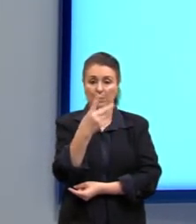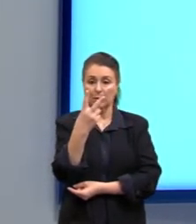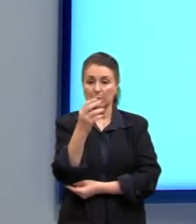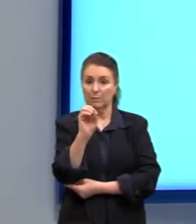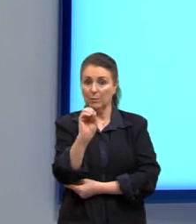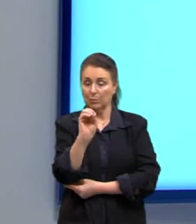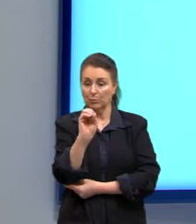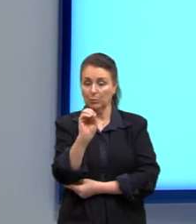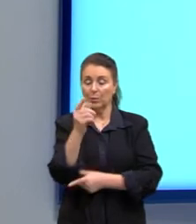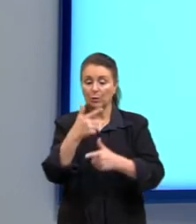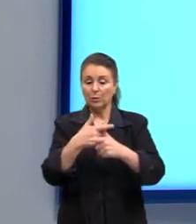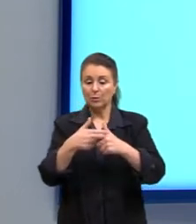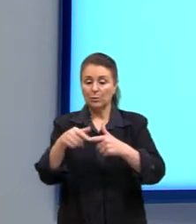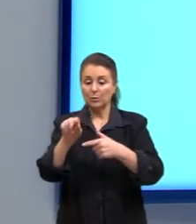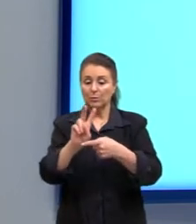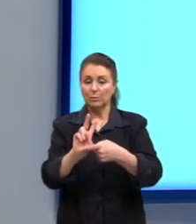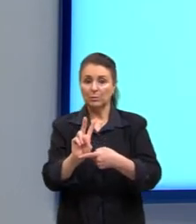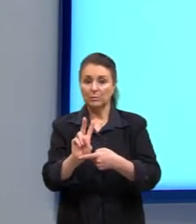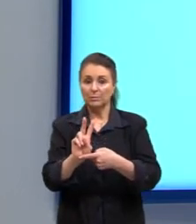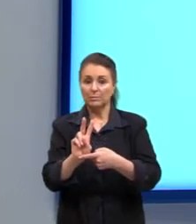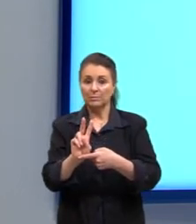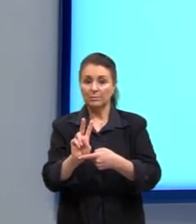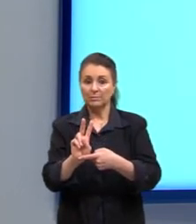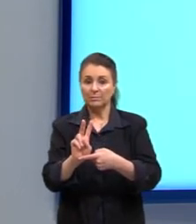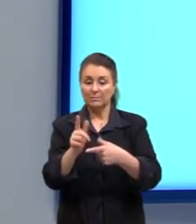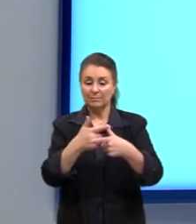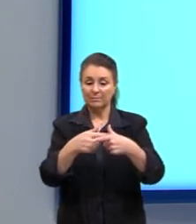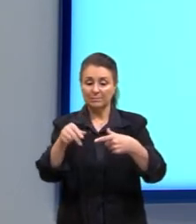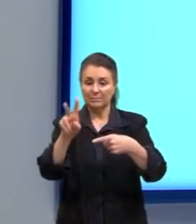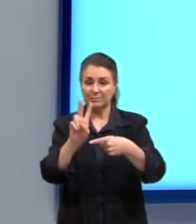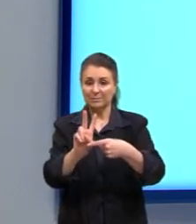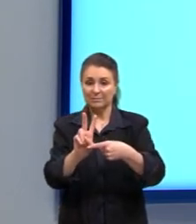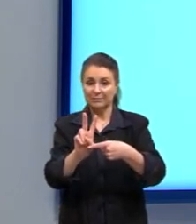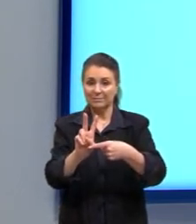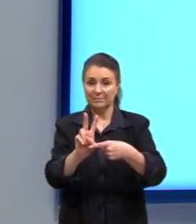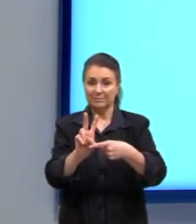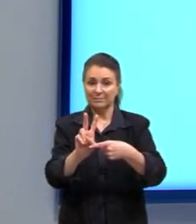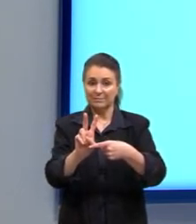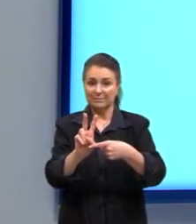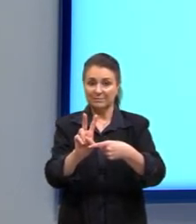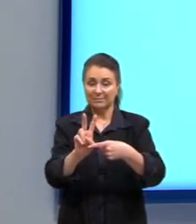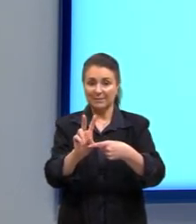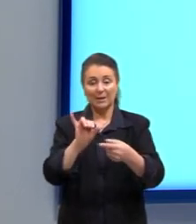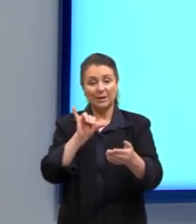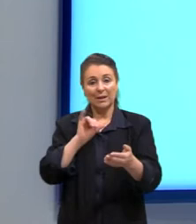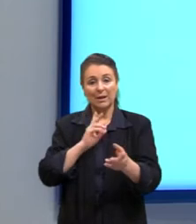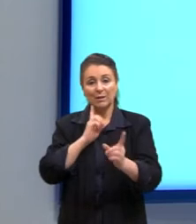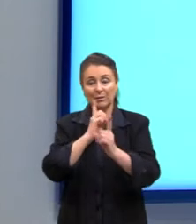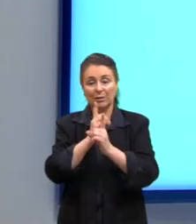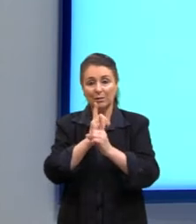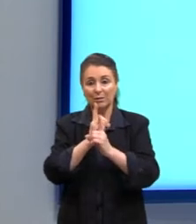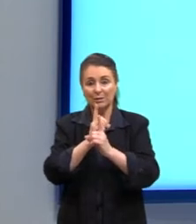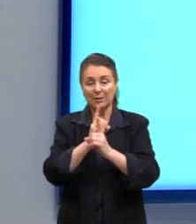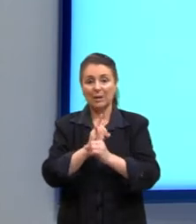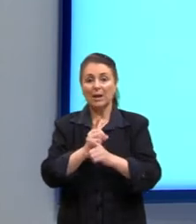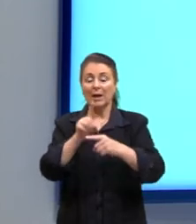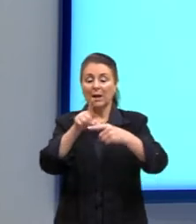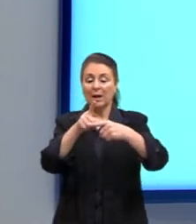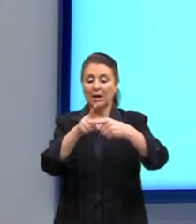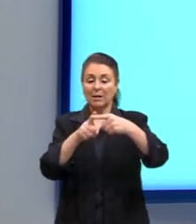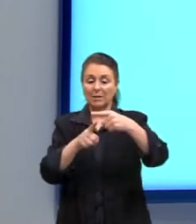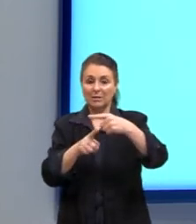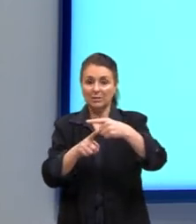e vou dividir por dois, porque foram dois números que nós chegamos como termo central. E aí, a mediana